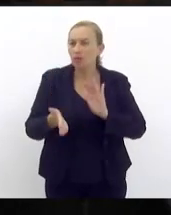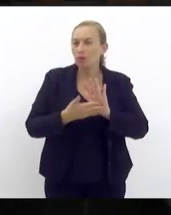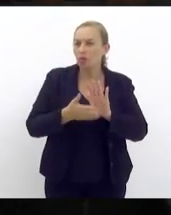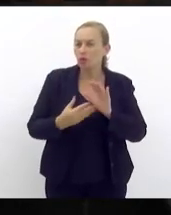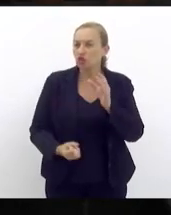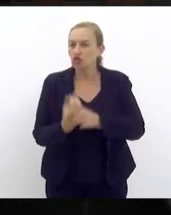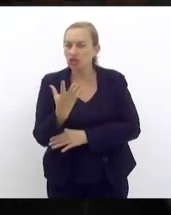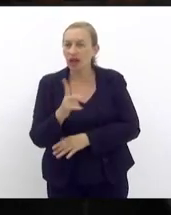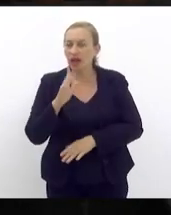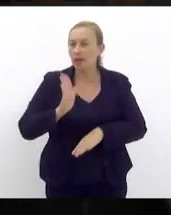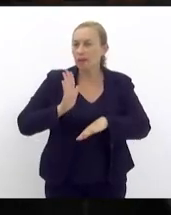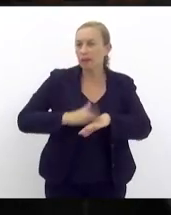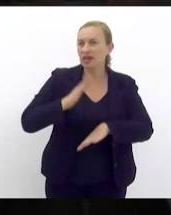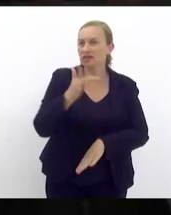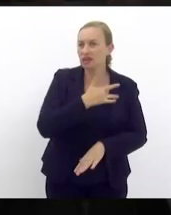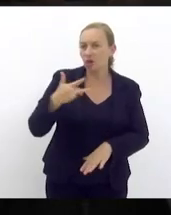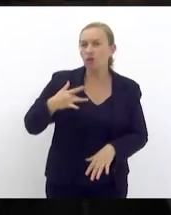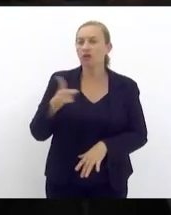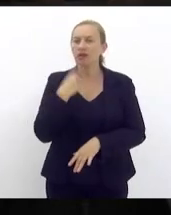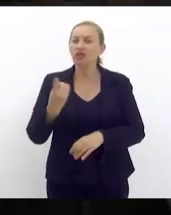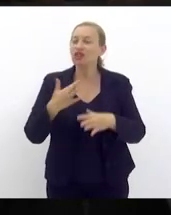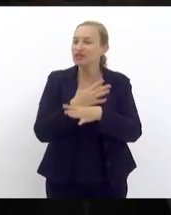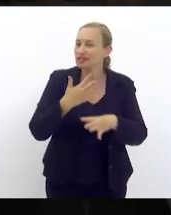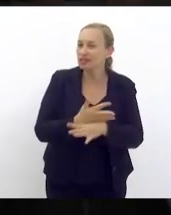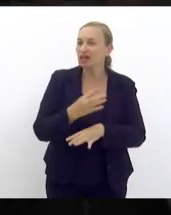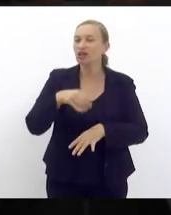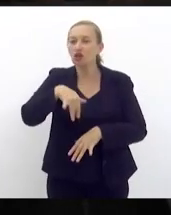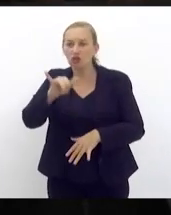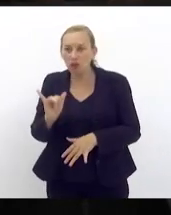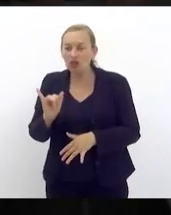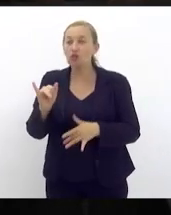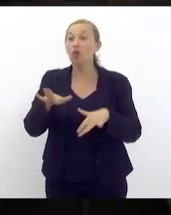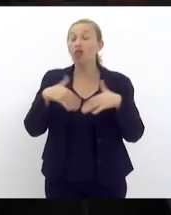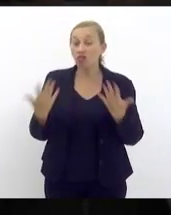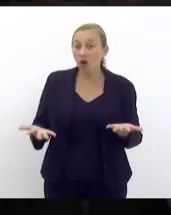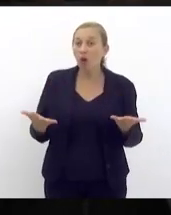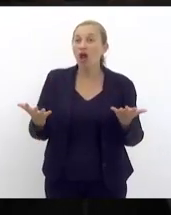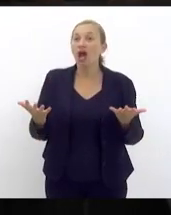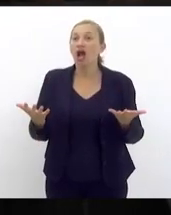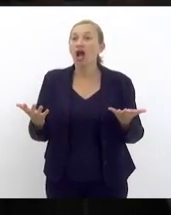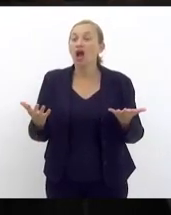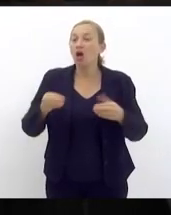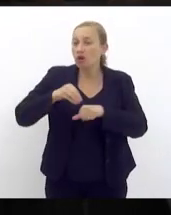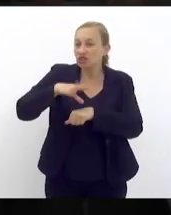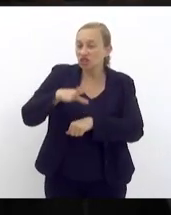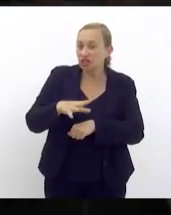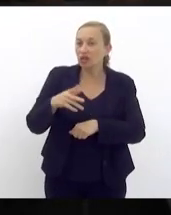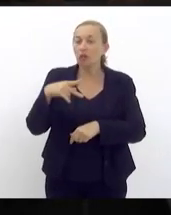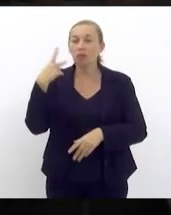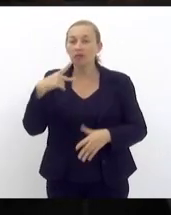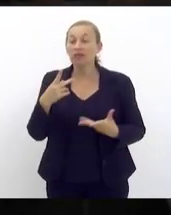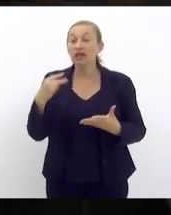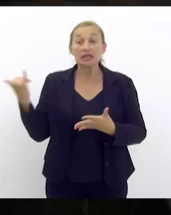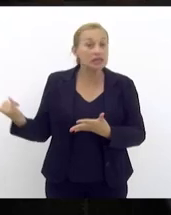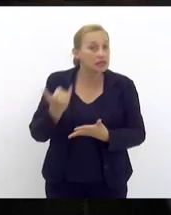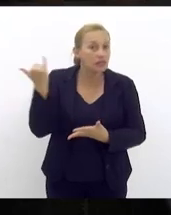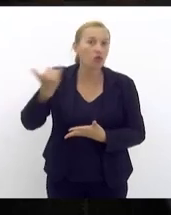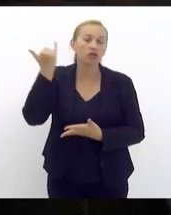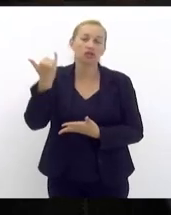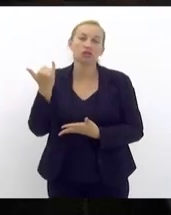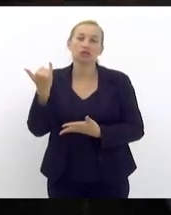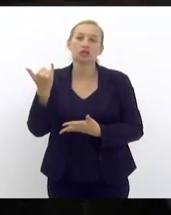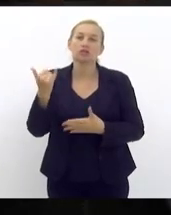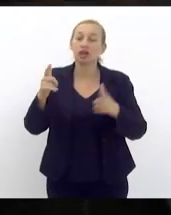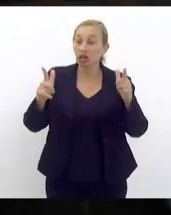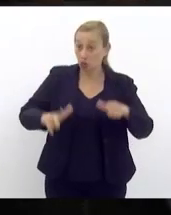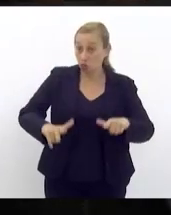é mais saúde para a nossa cidade é mais saúde para Nova Iguaçu então assim é uma indicação parlamentar muito importante para aquela